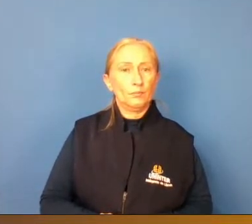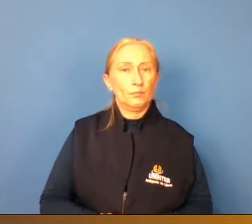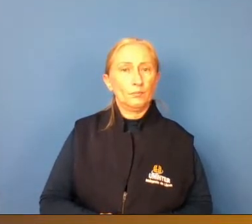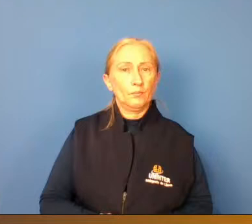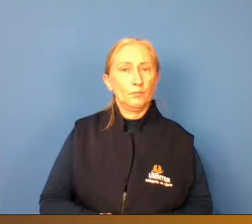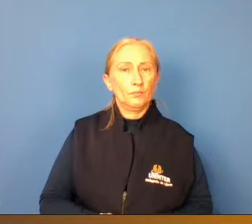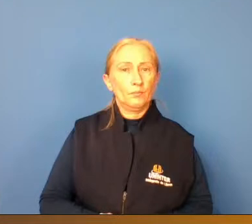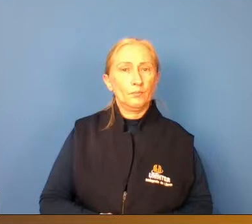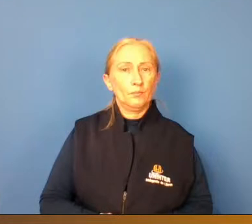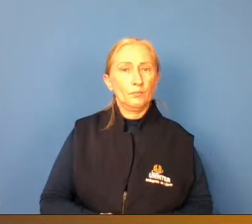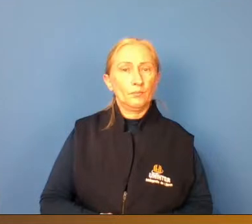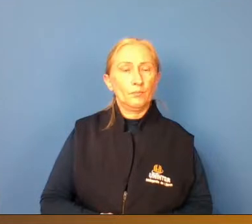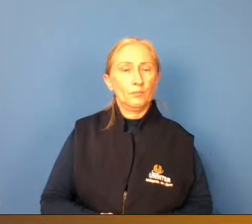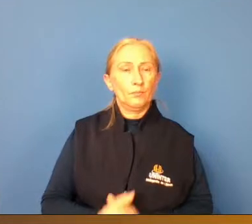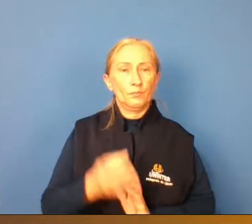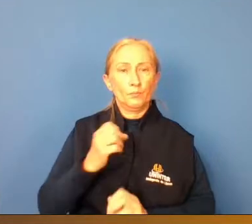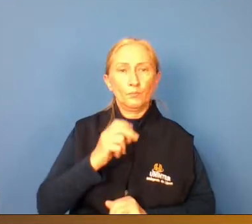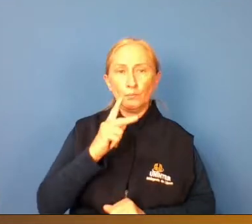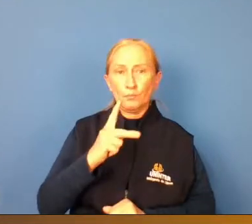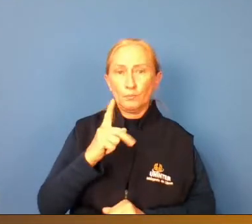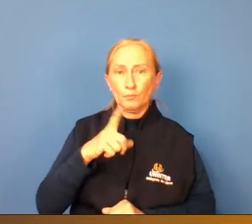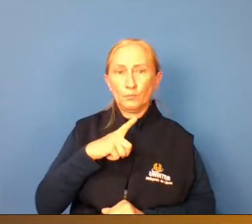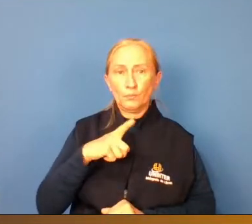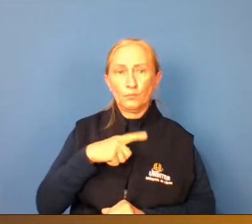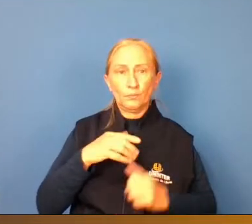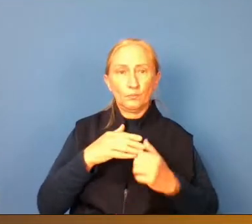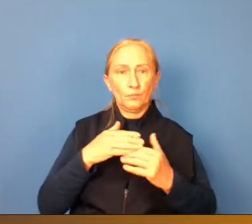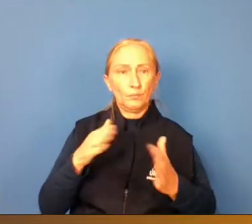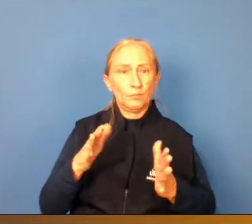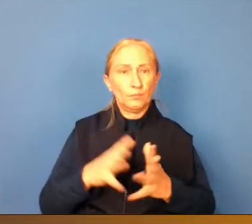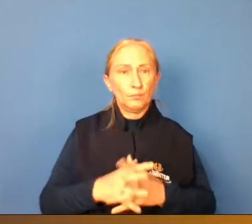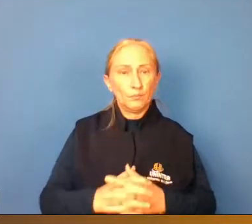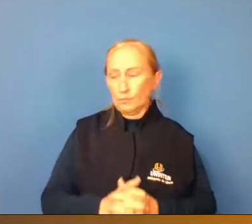me dá só ok ali de quando abrir aqui